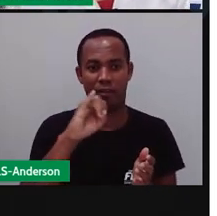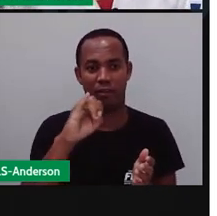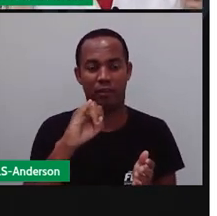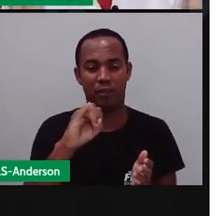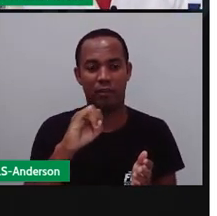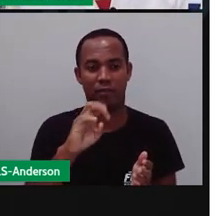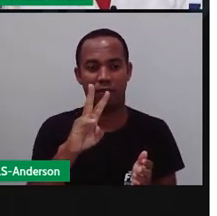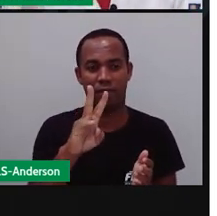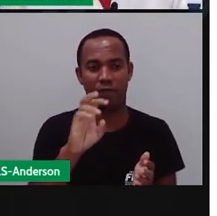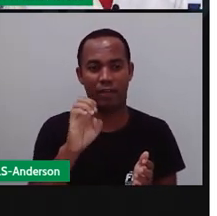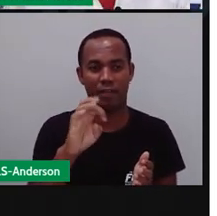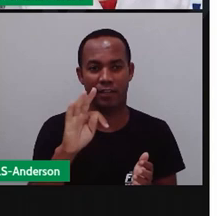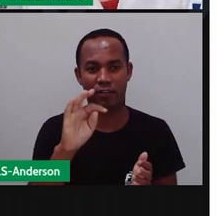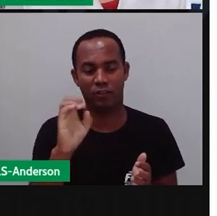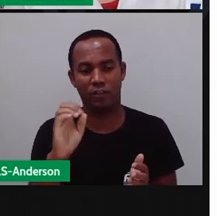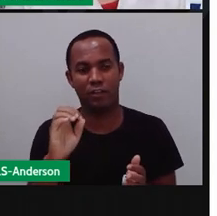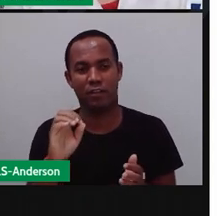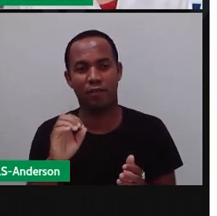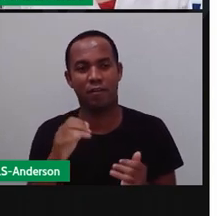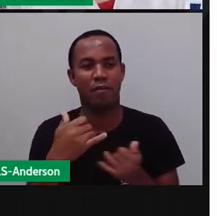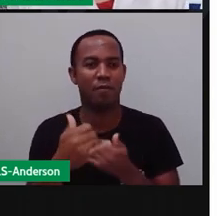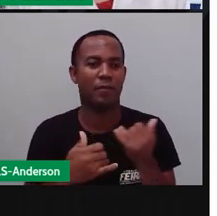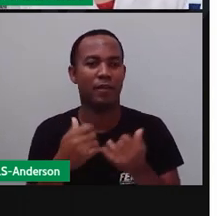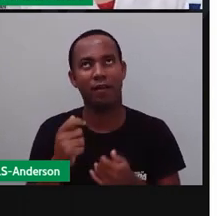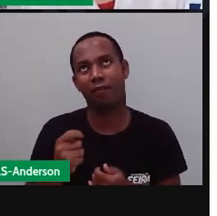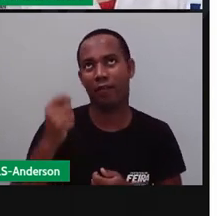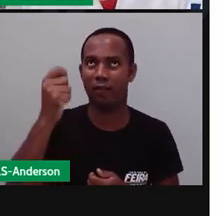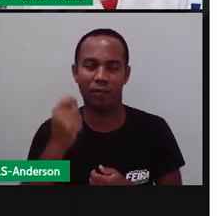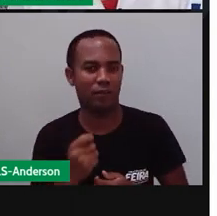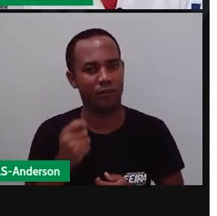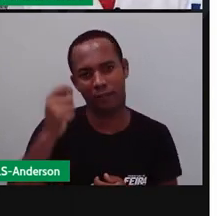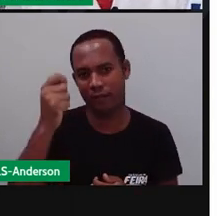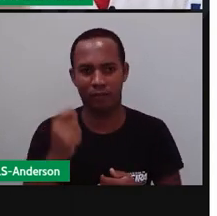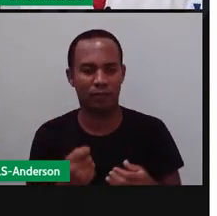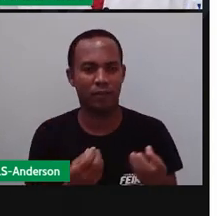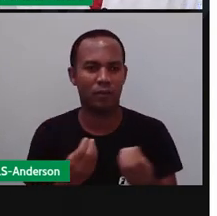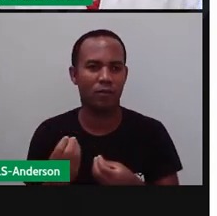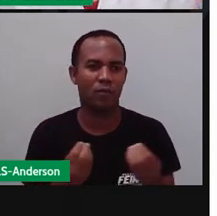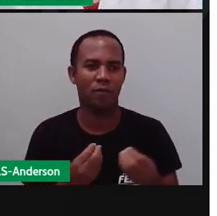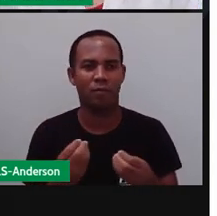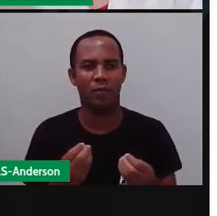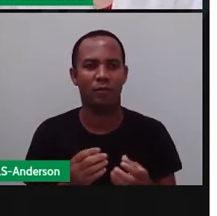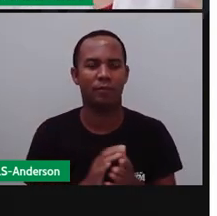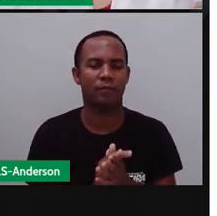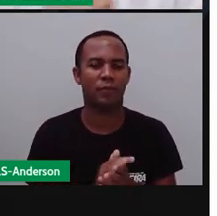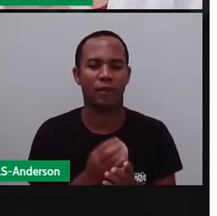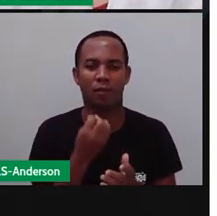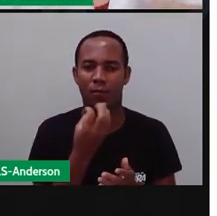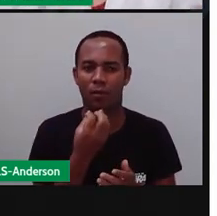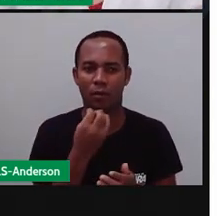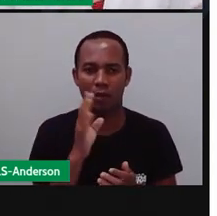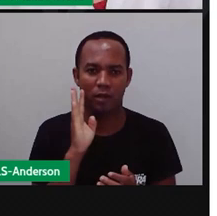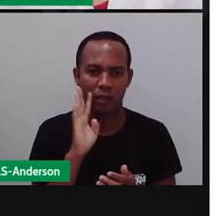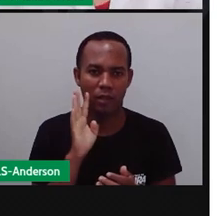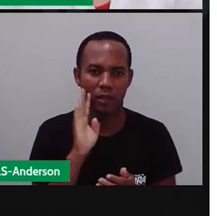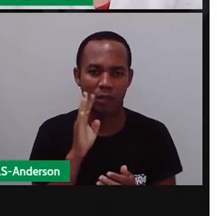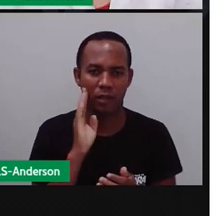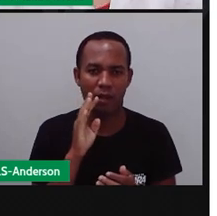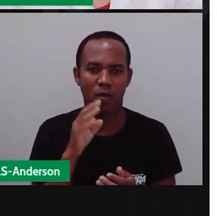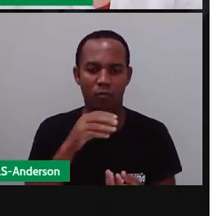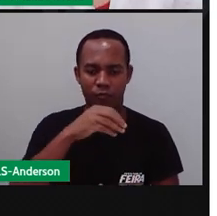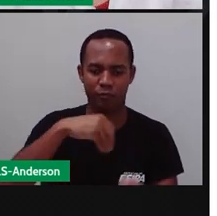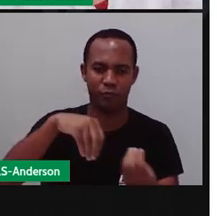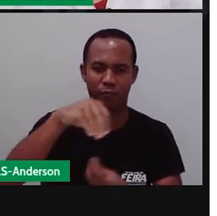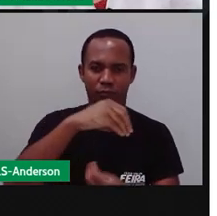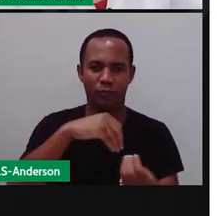meio da multidão. E foi pra pipoca e se divertiu lá. Essa ideia de se fantasiar pra se camuflar no meio da